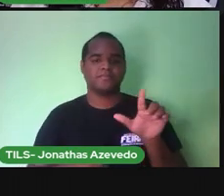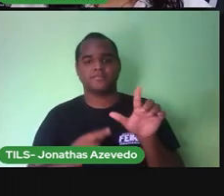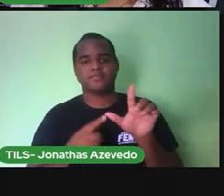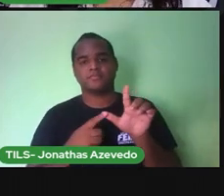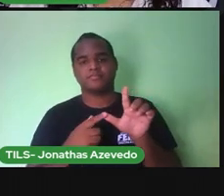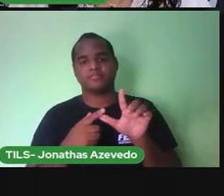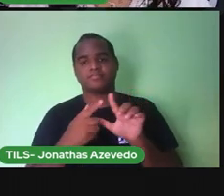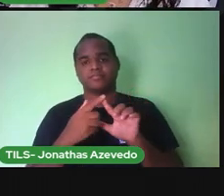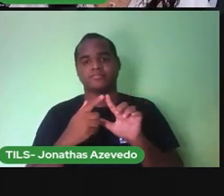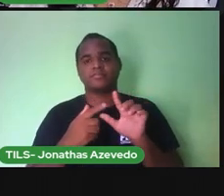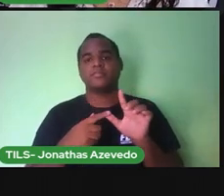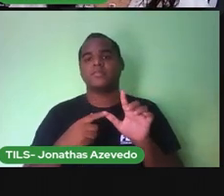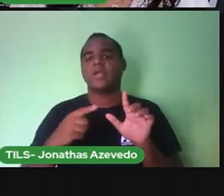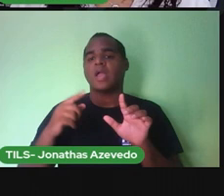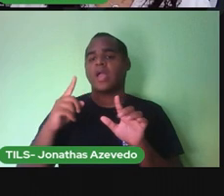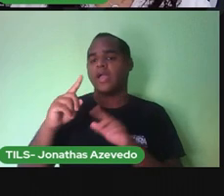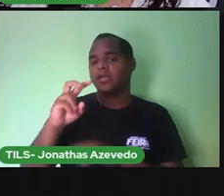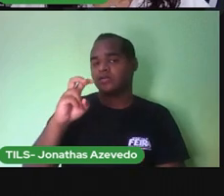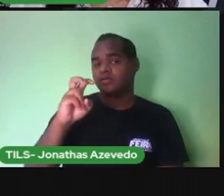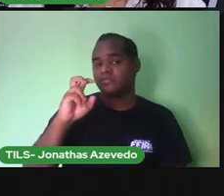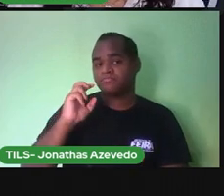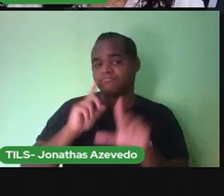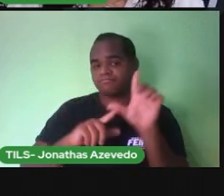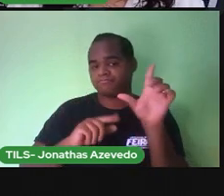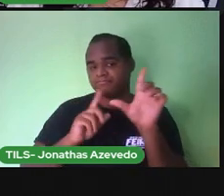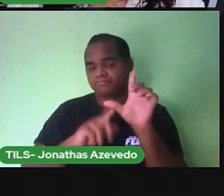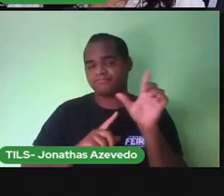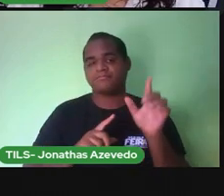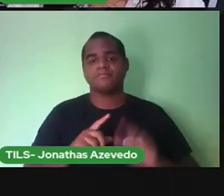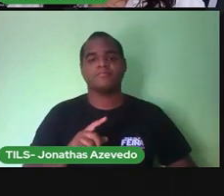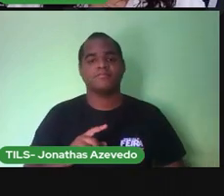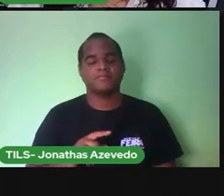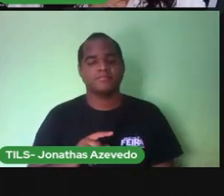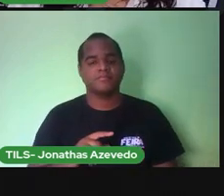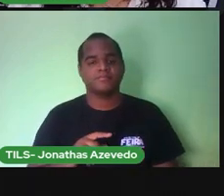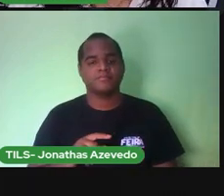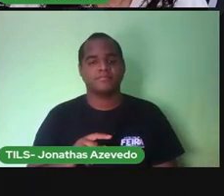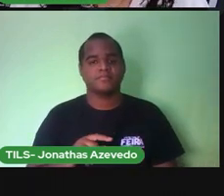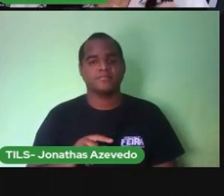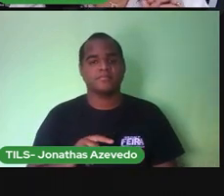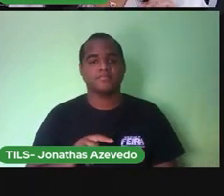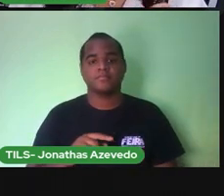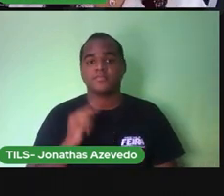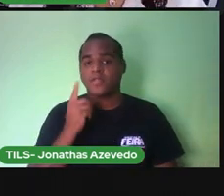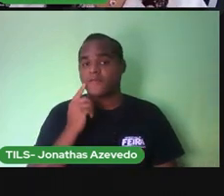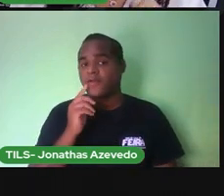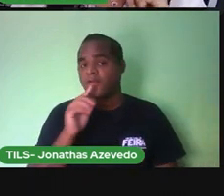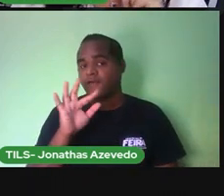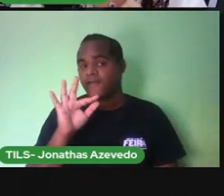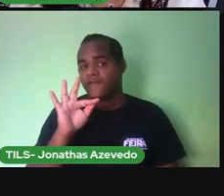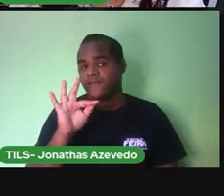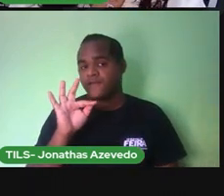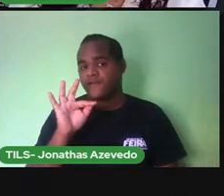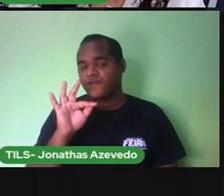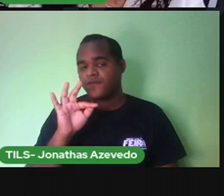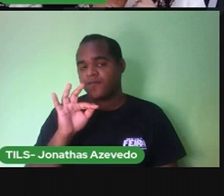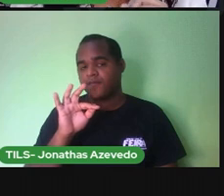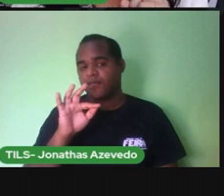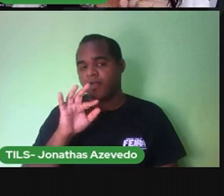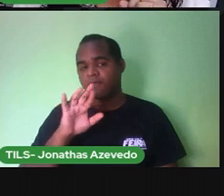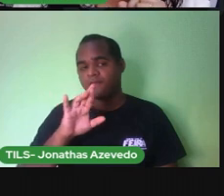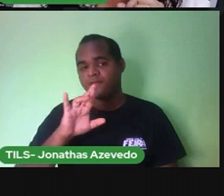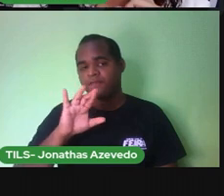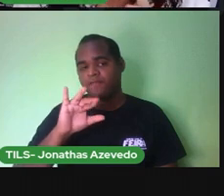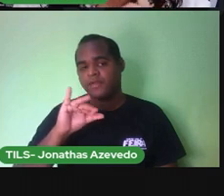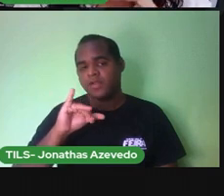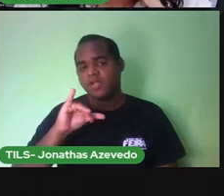Cinco letrinhas Agora fala Frio Isso Agora vamos Devagarzinho Com a ajuda Dos dedos